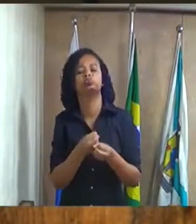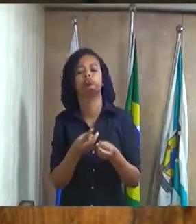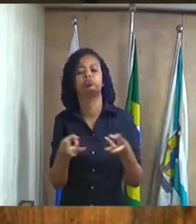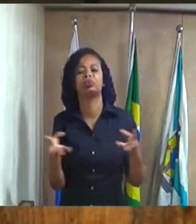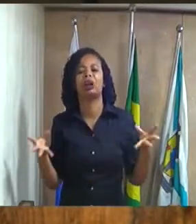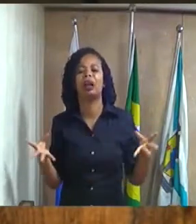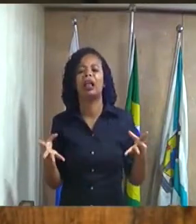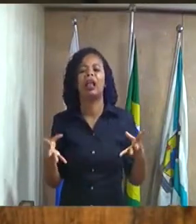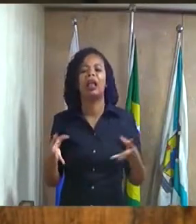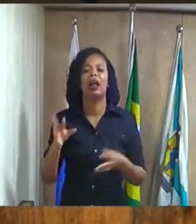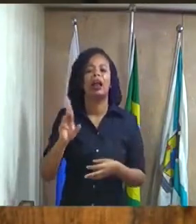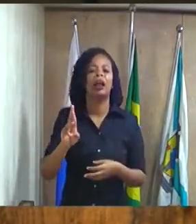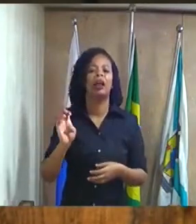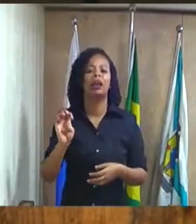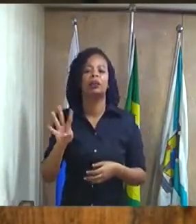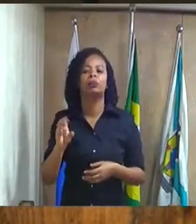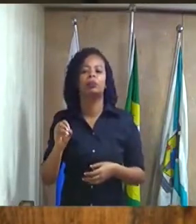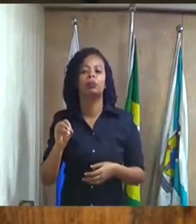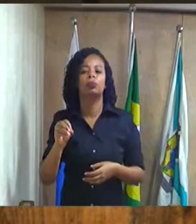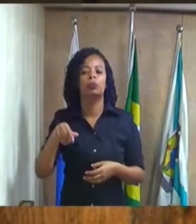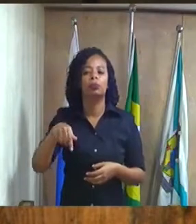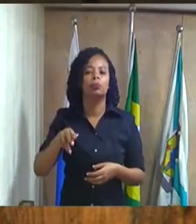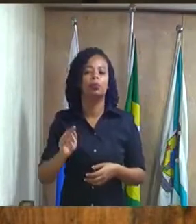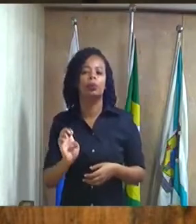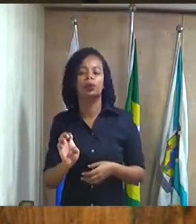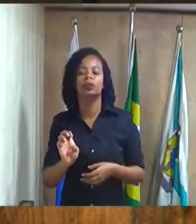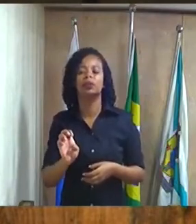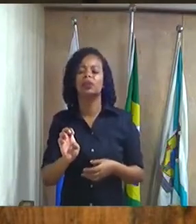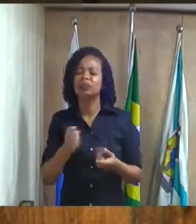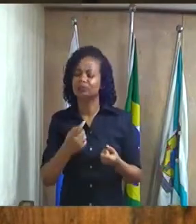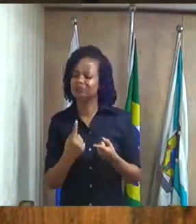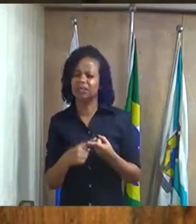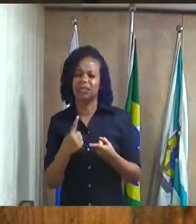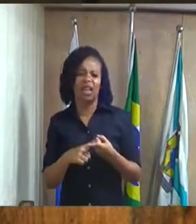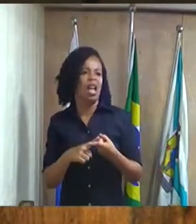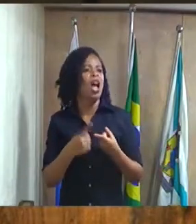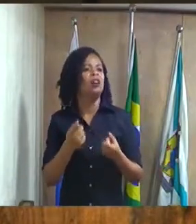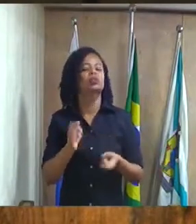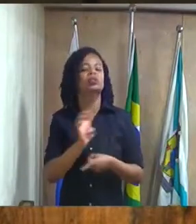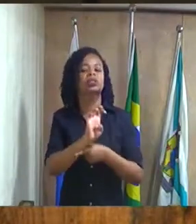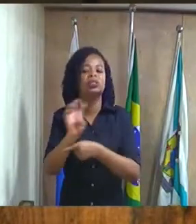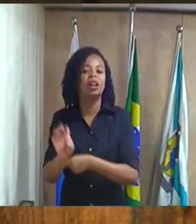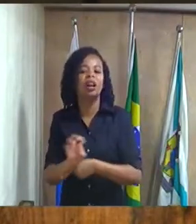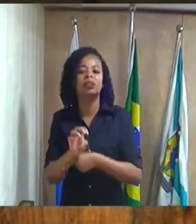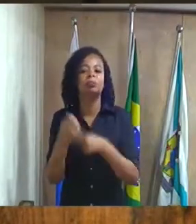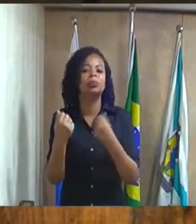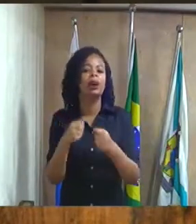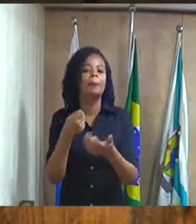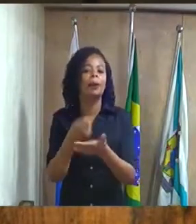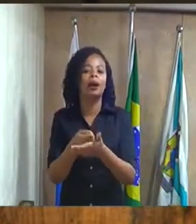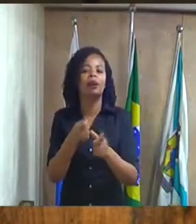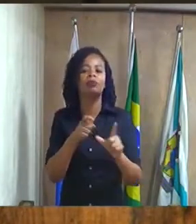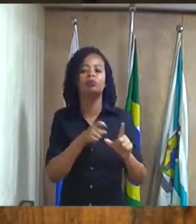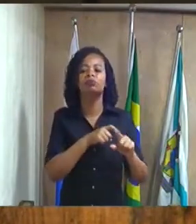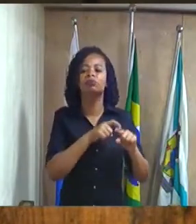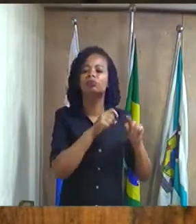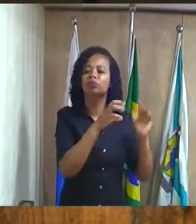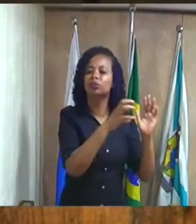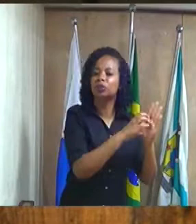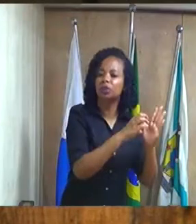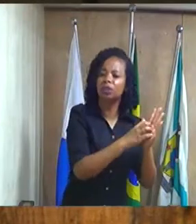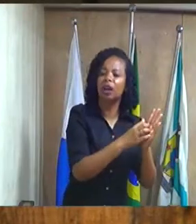o que eu quero saber única coisa que eu quero saber que o estado tem que pagar o funcionário não paga não paga o décimo